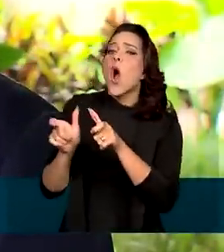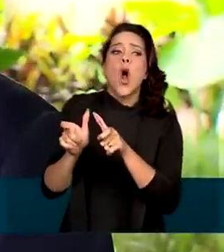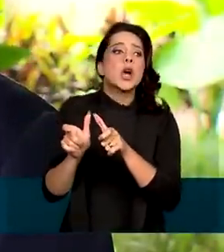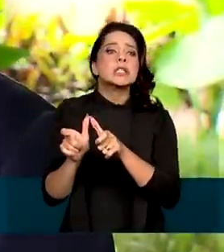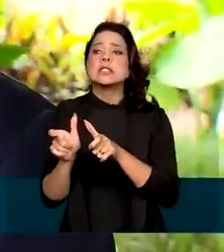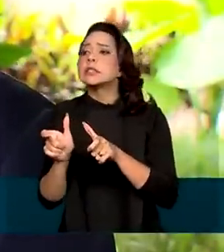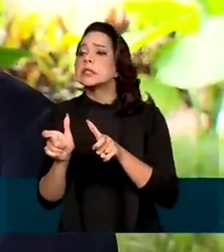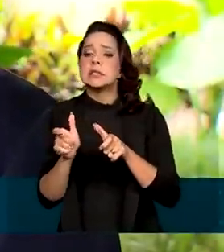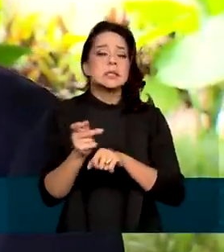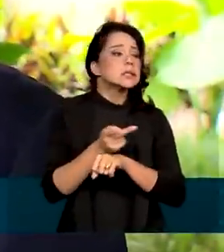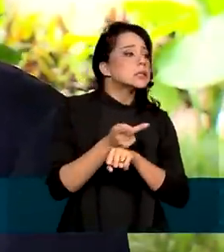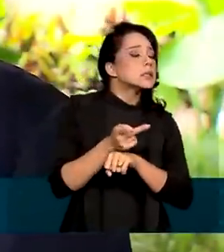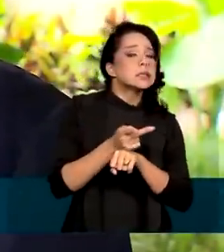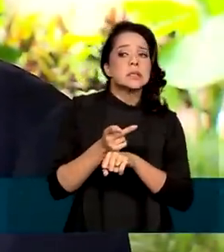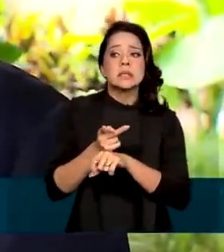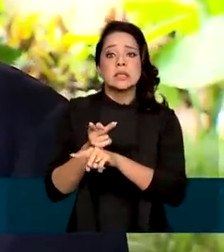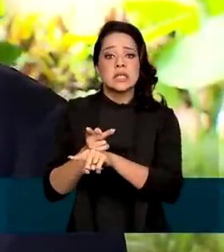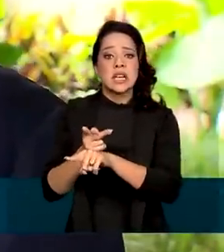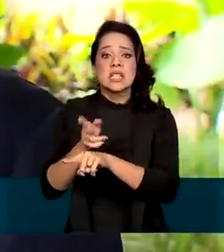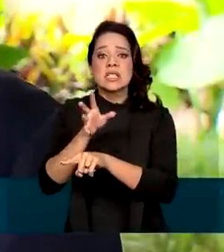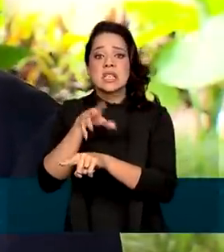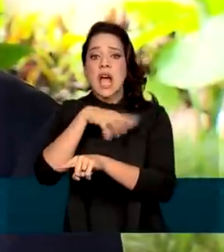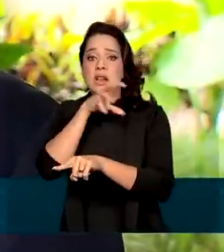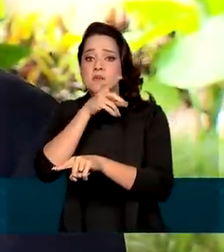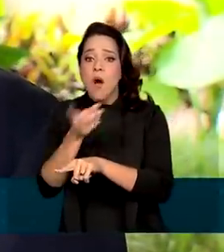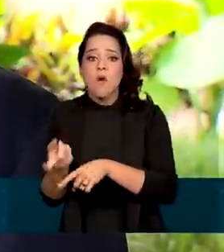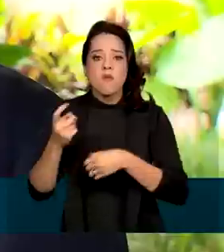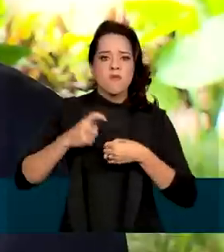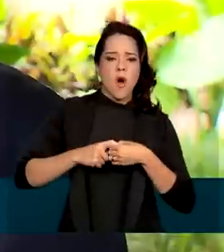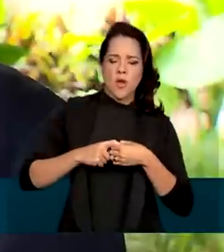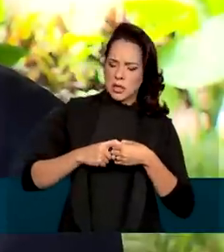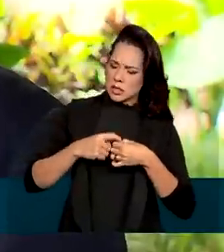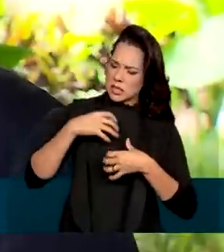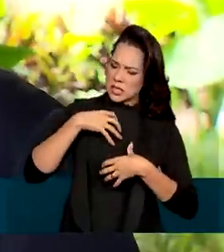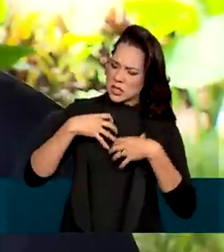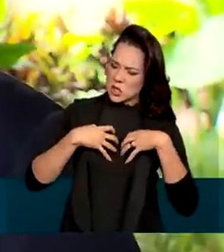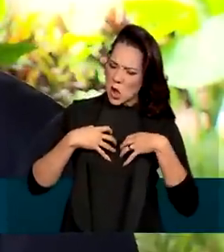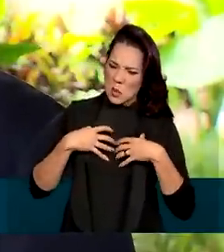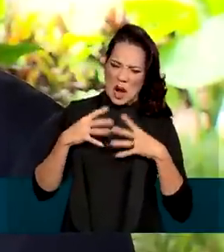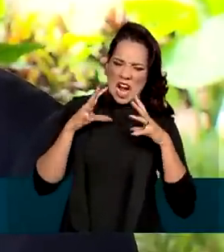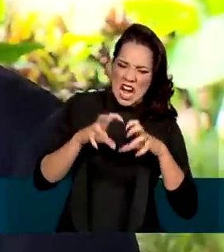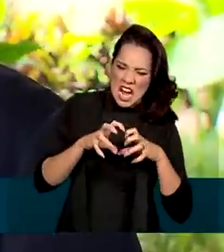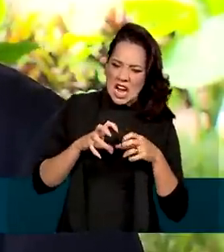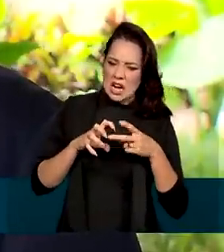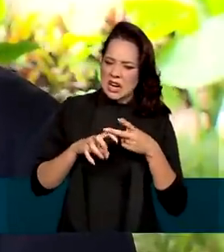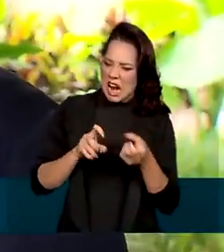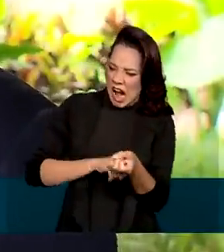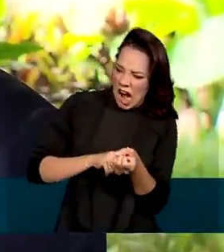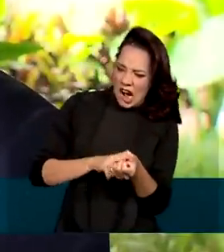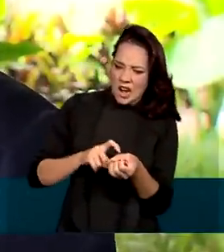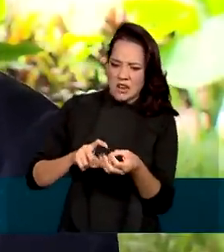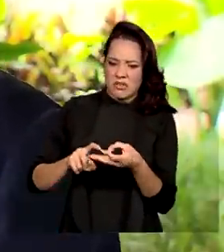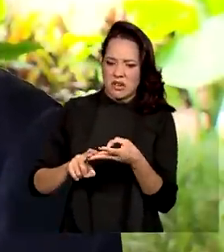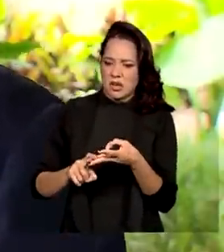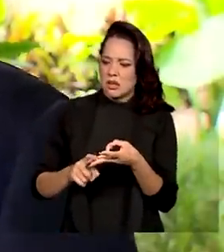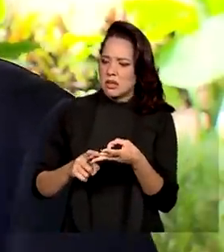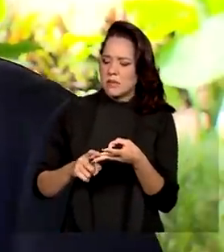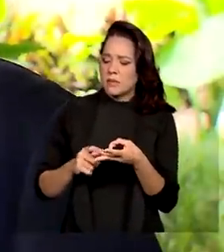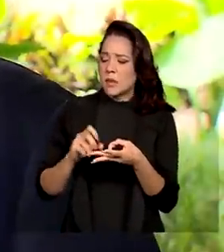animal foi. Esse animal volta com algum sintoma de agressividade, algum sinal de agressividade.